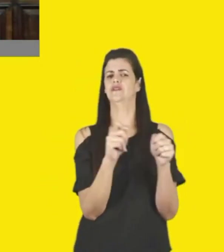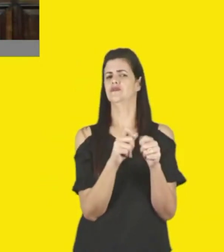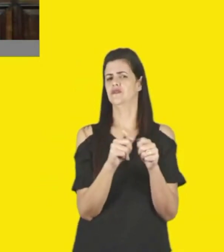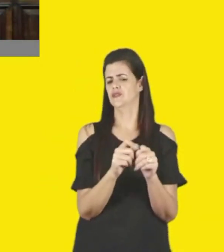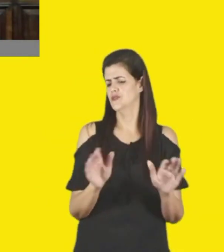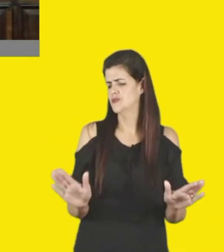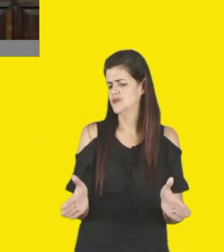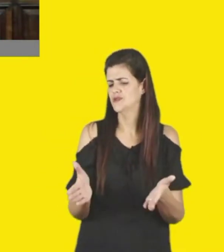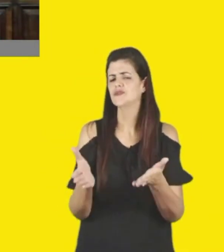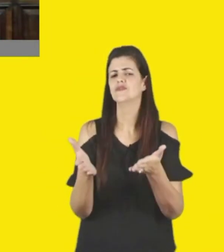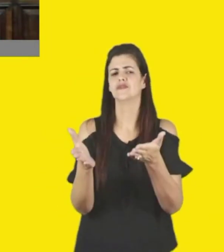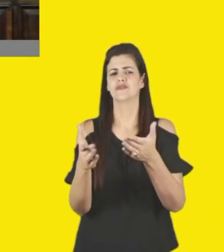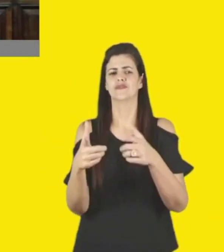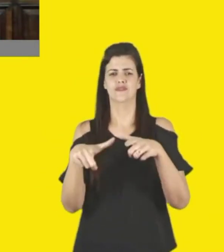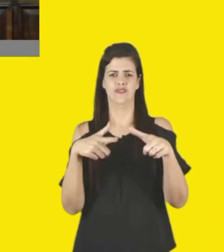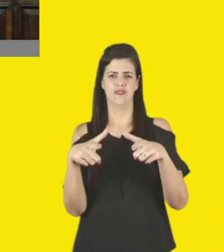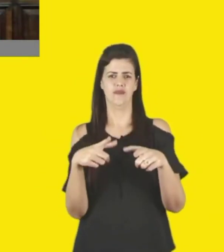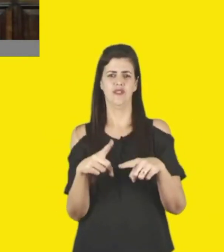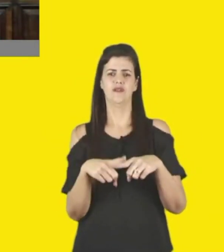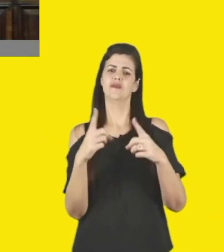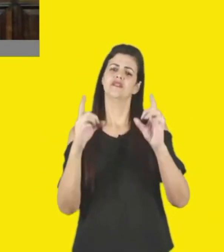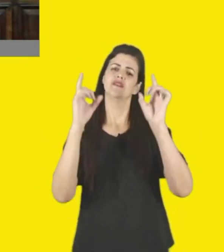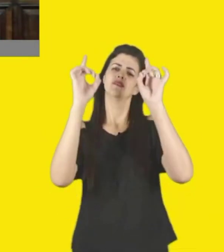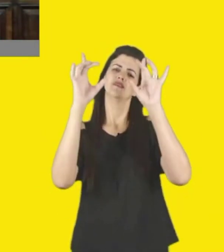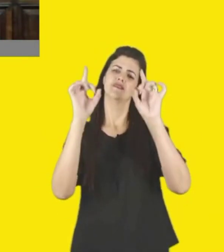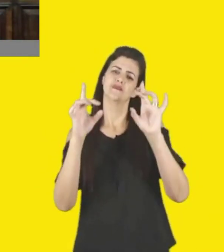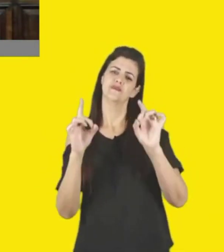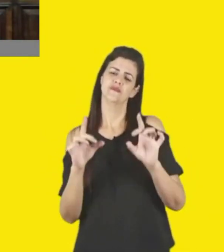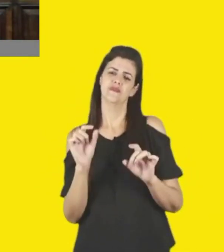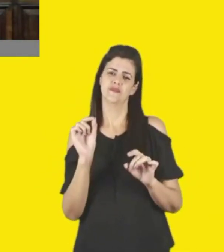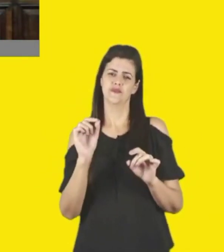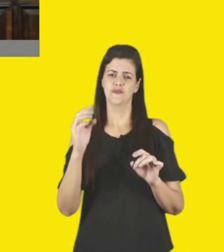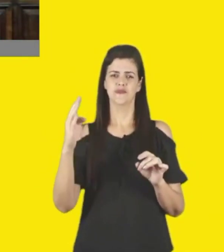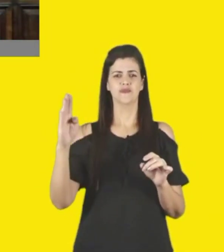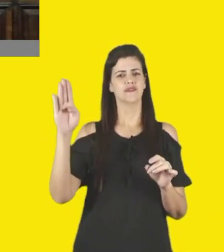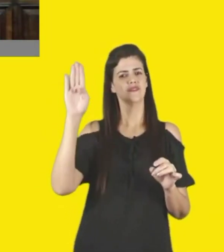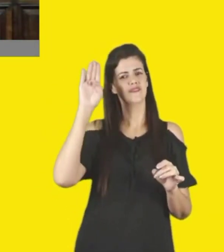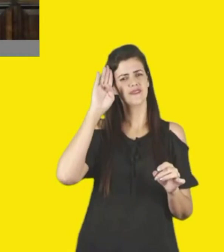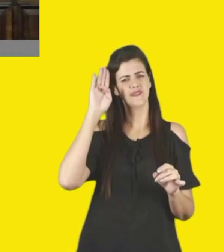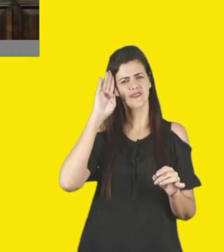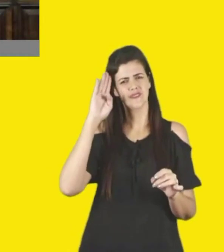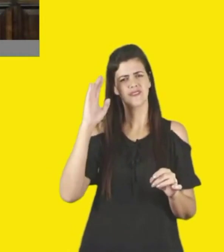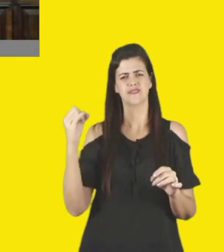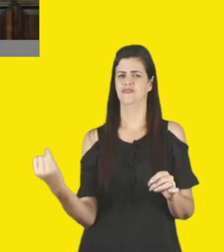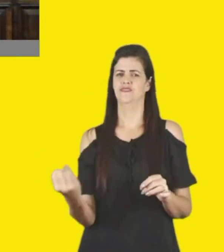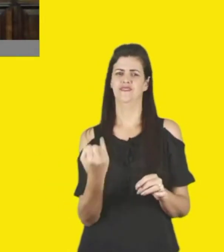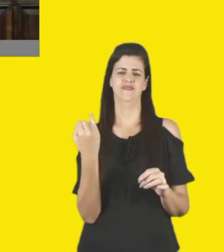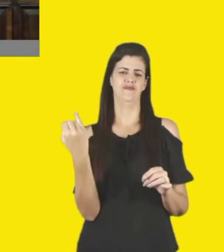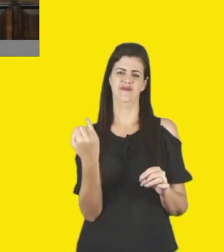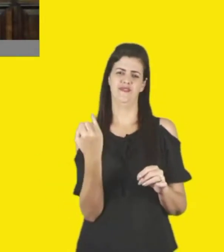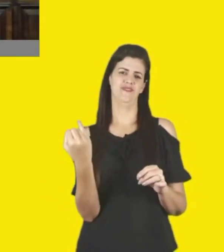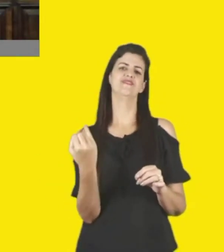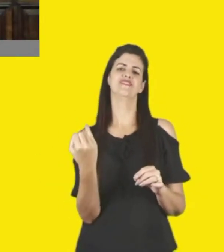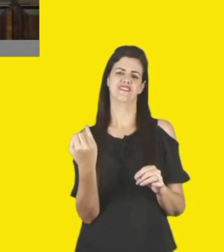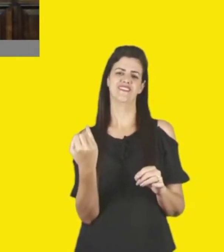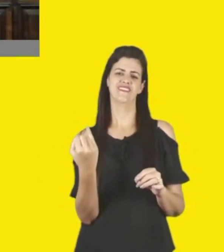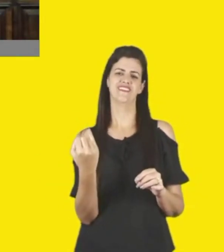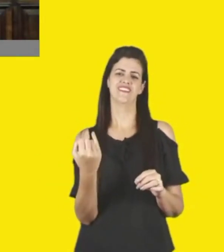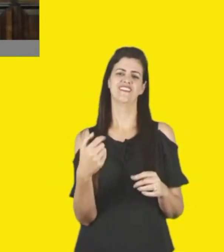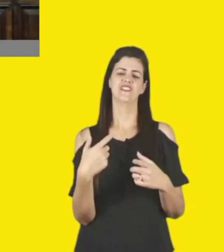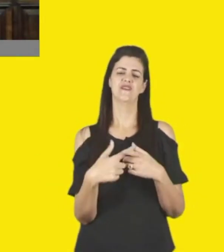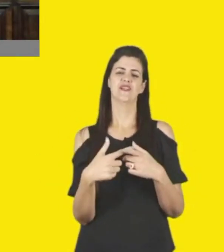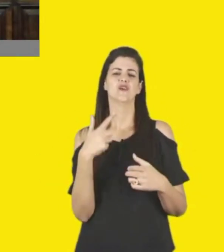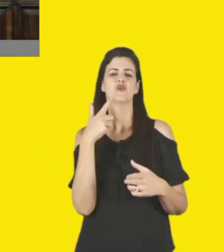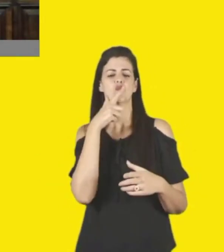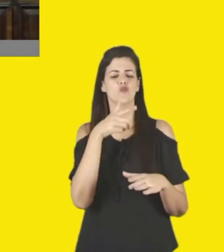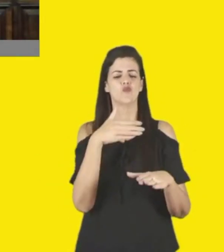em especial, fica aqui esse nosso compromisso, de estabelecer essas escutas, esses intercâmbios, e cada vez mais, acho que